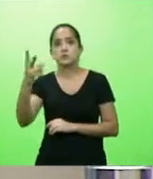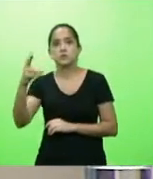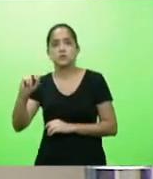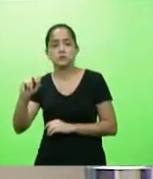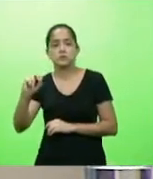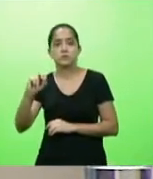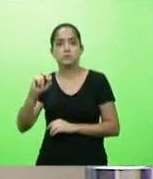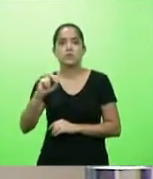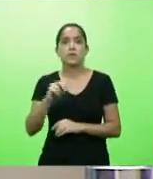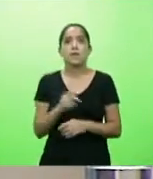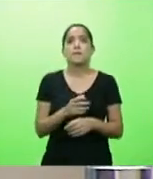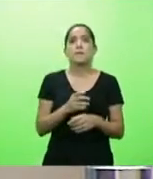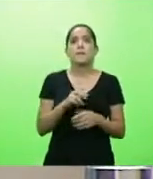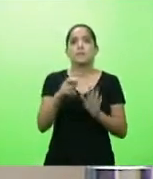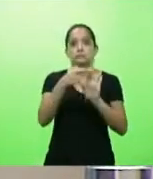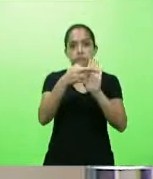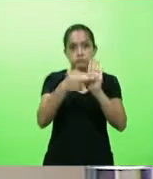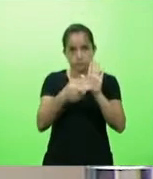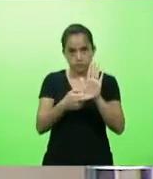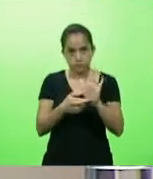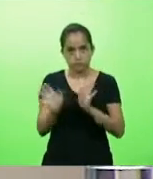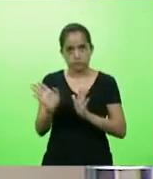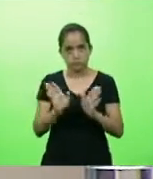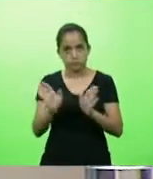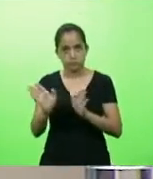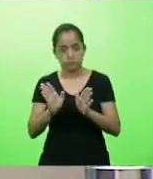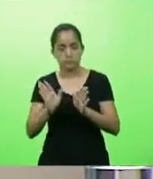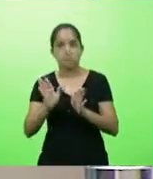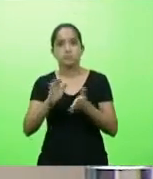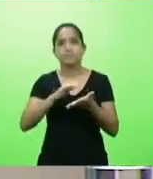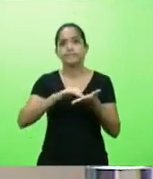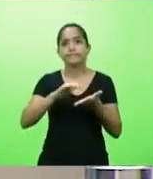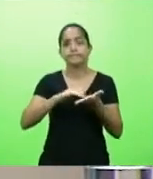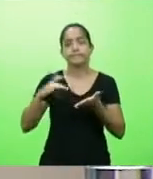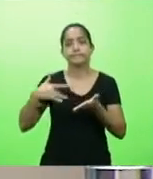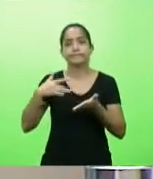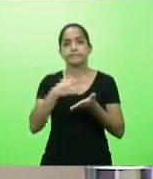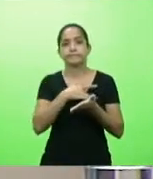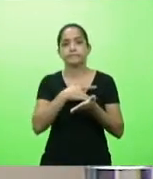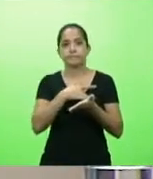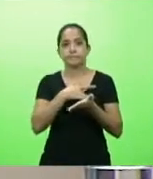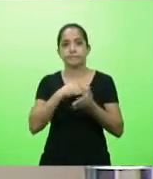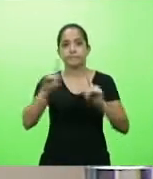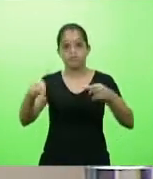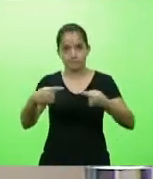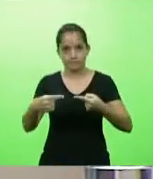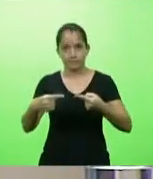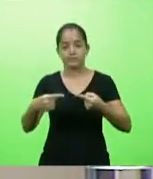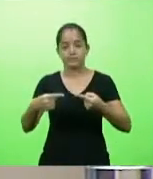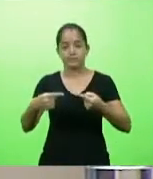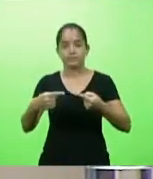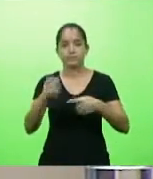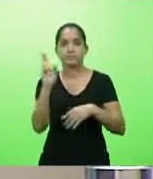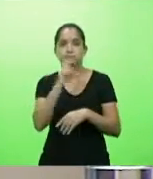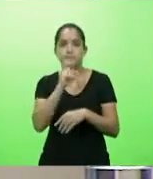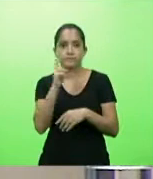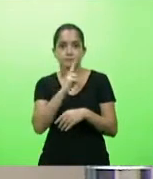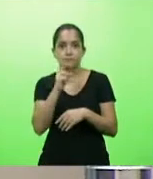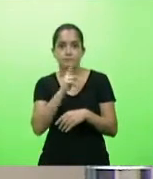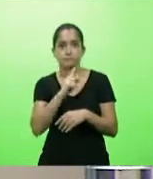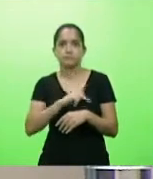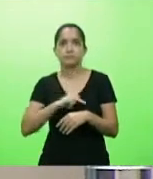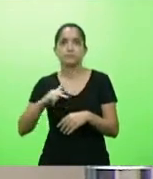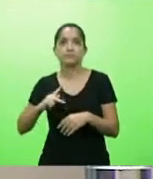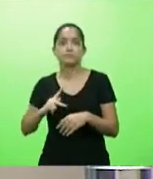temporárias a serem adotadas no âmbito da Secretaria de Estado da Saúde para enfrentamento da emergência de saúde pública de